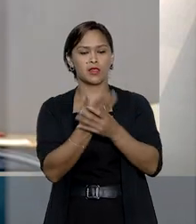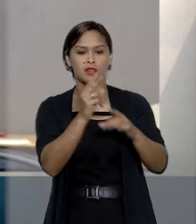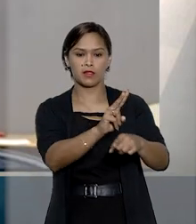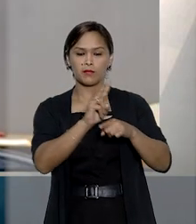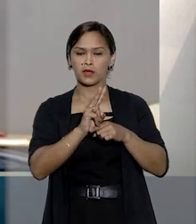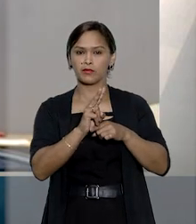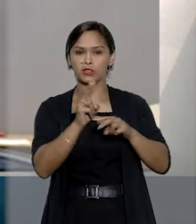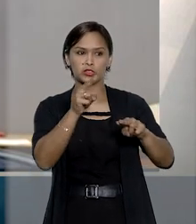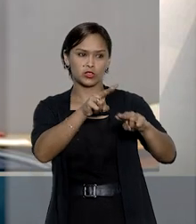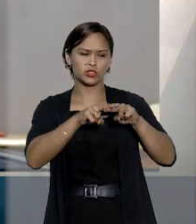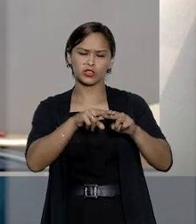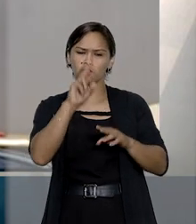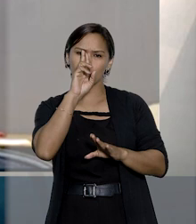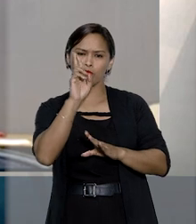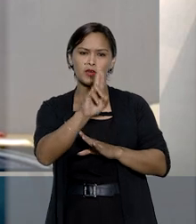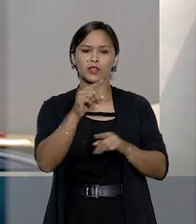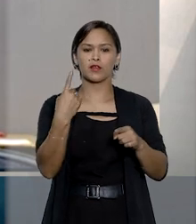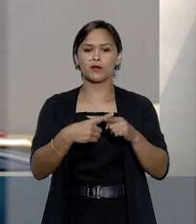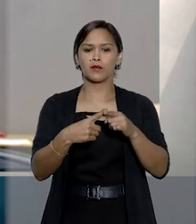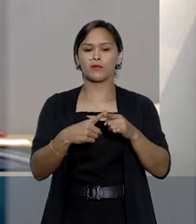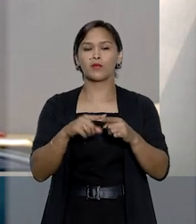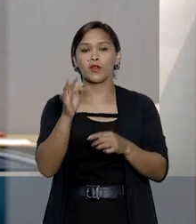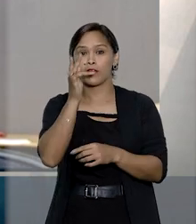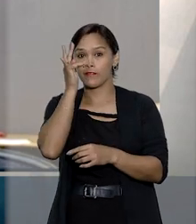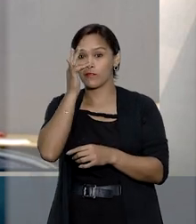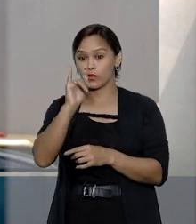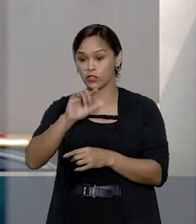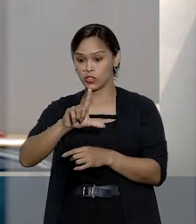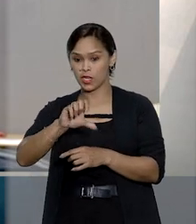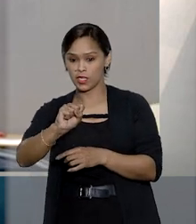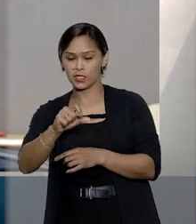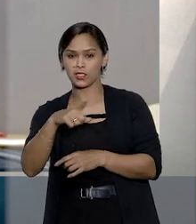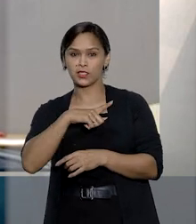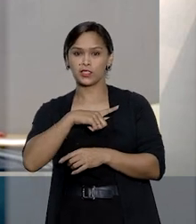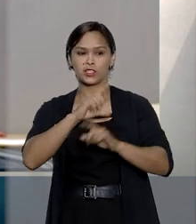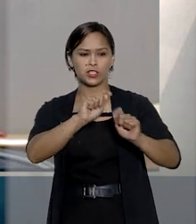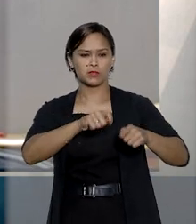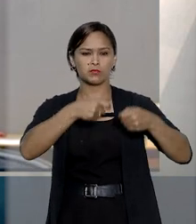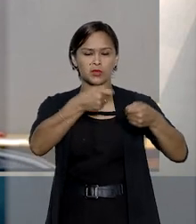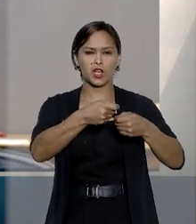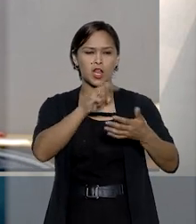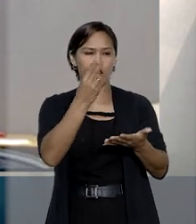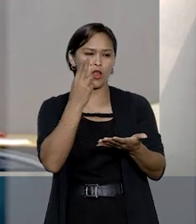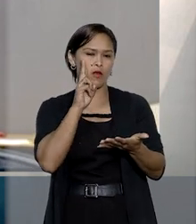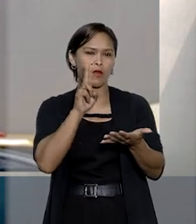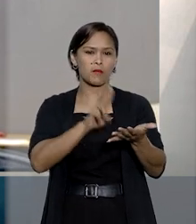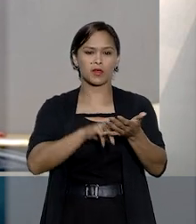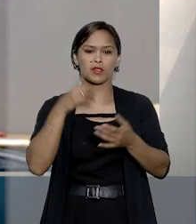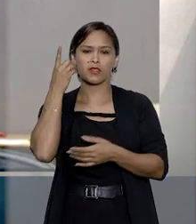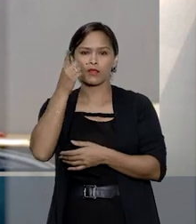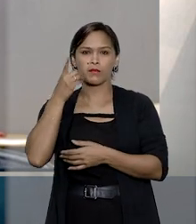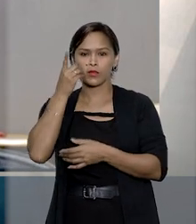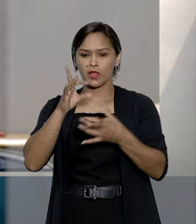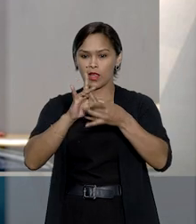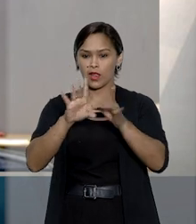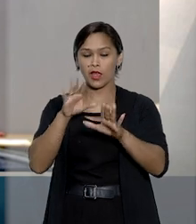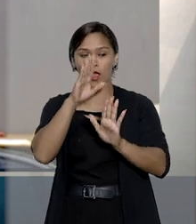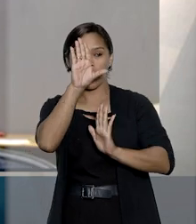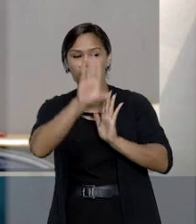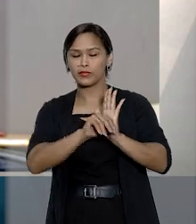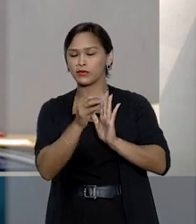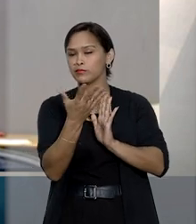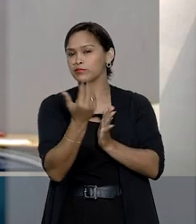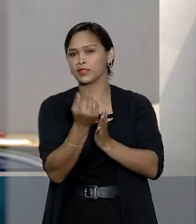que não foi ordenada porque Flor de Lis tinha imunidade devido ao mandato de deputada federal. Ao negar o